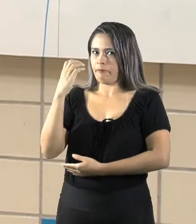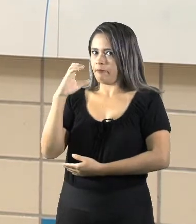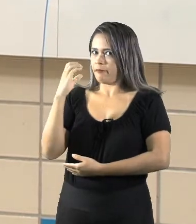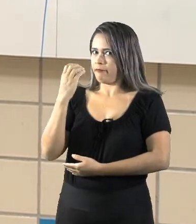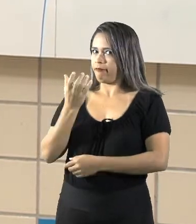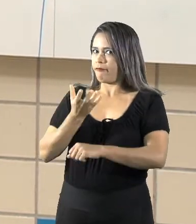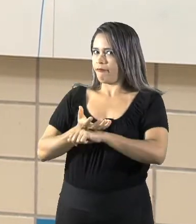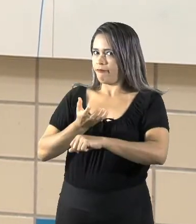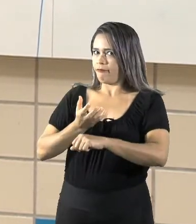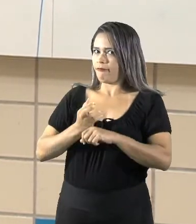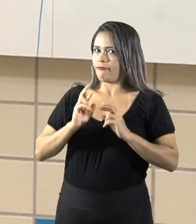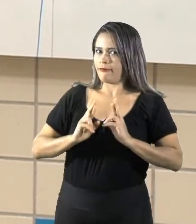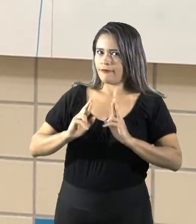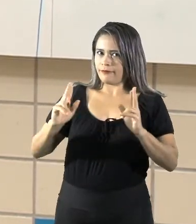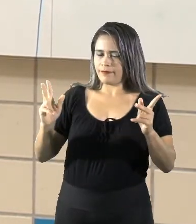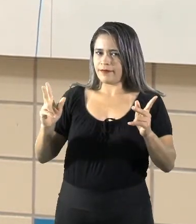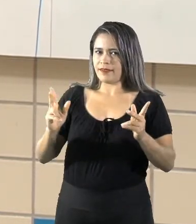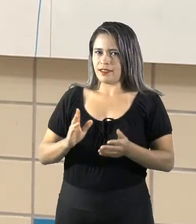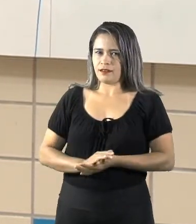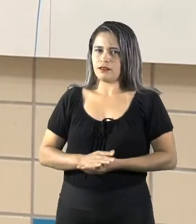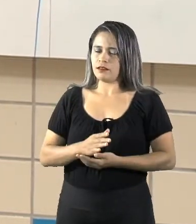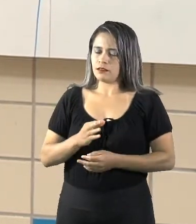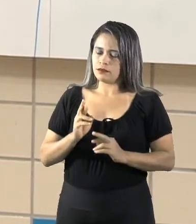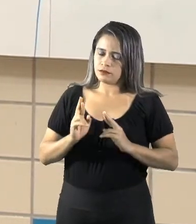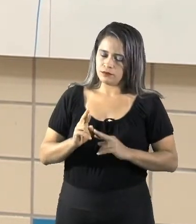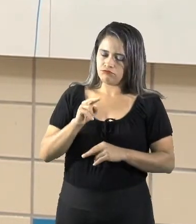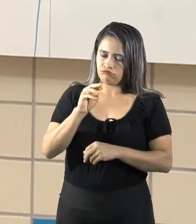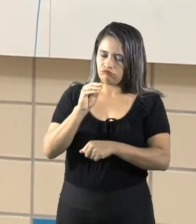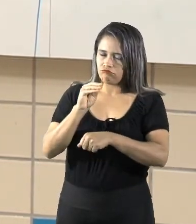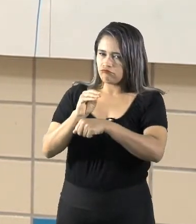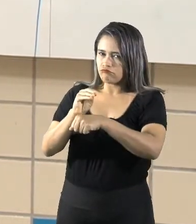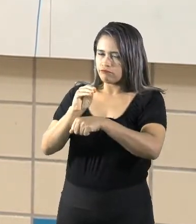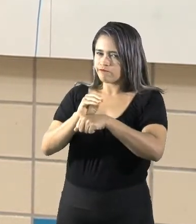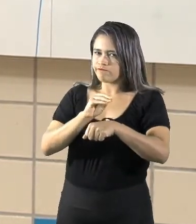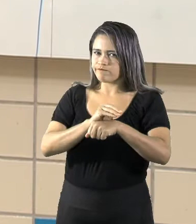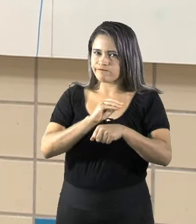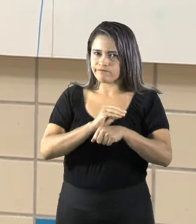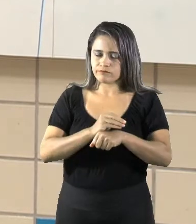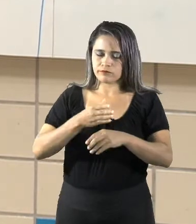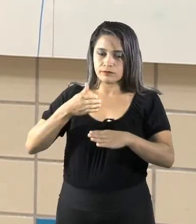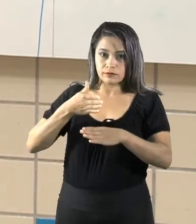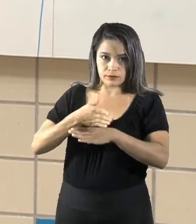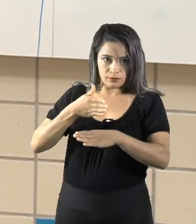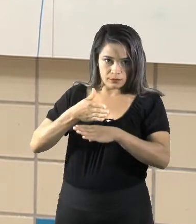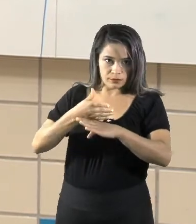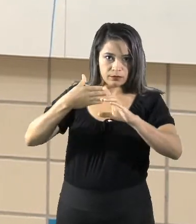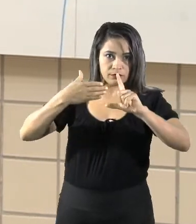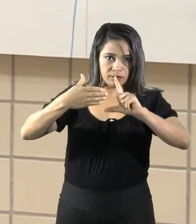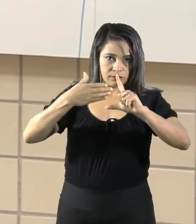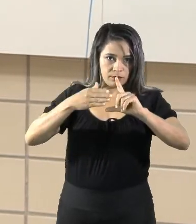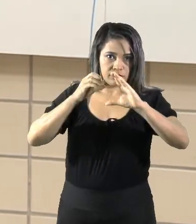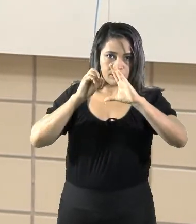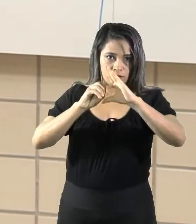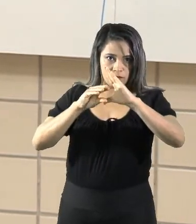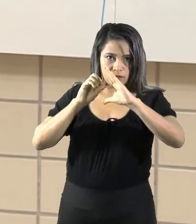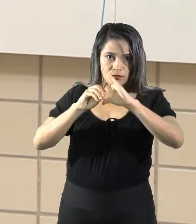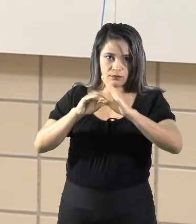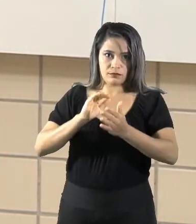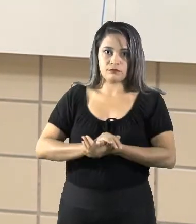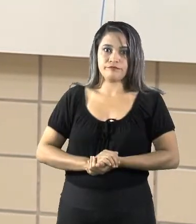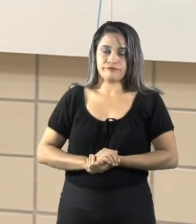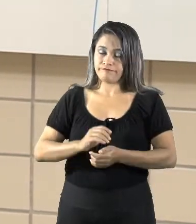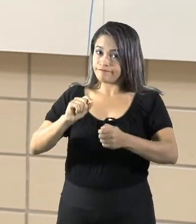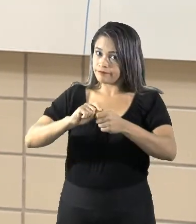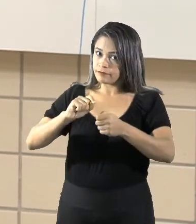Eu espero que vocês estejam se cuidando e espero que vocês estejam acessando a plataforma Palmas Homeschool, realizando as